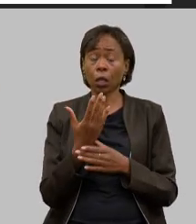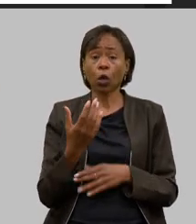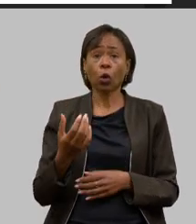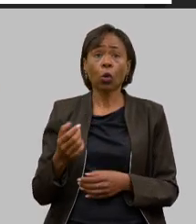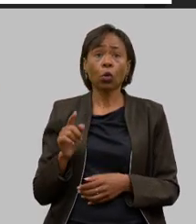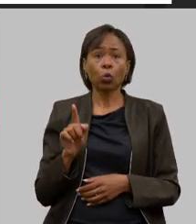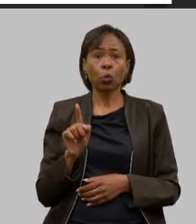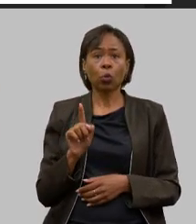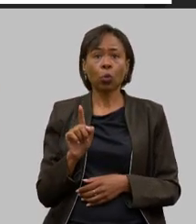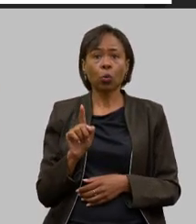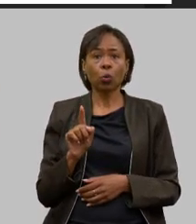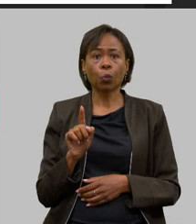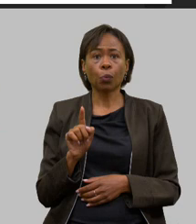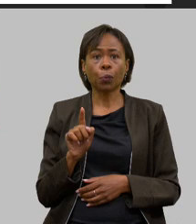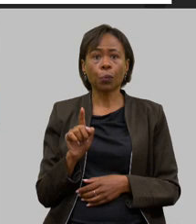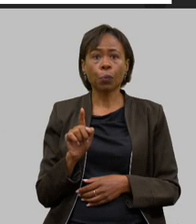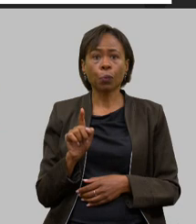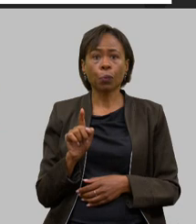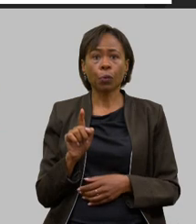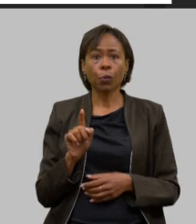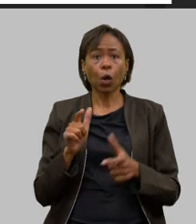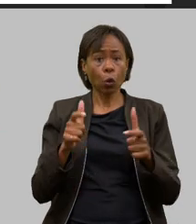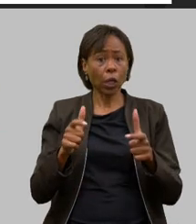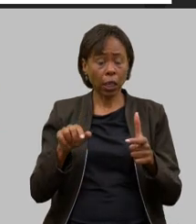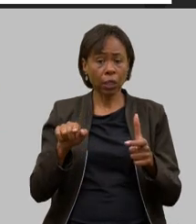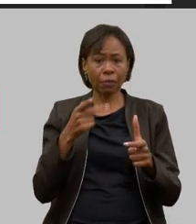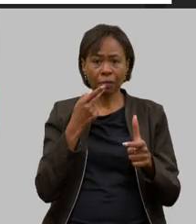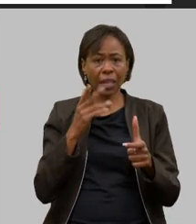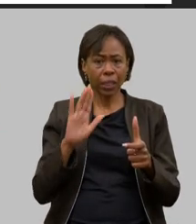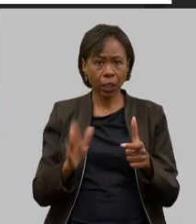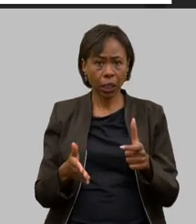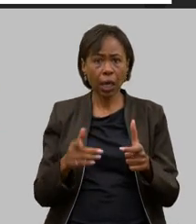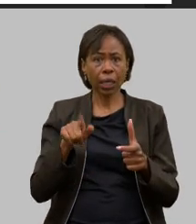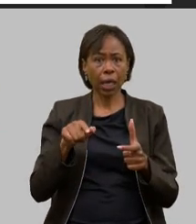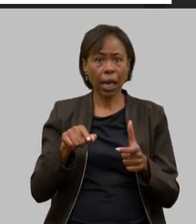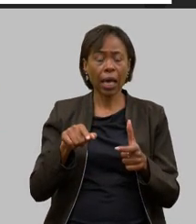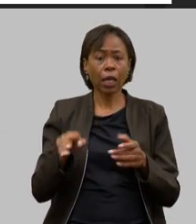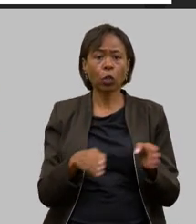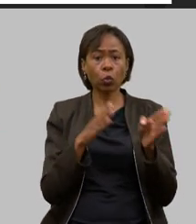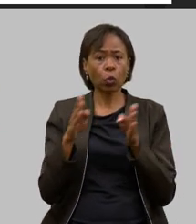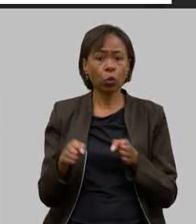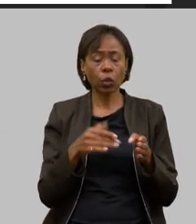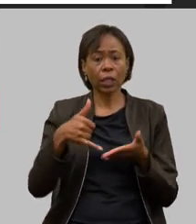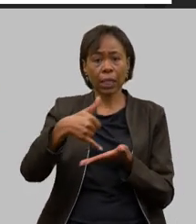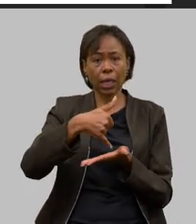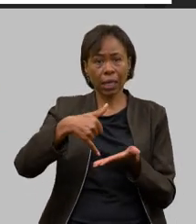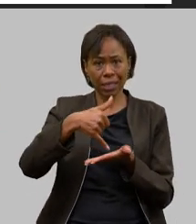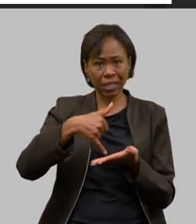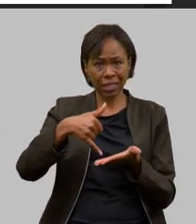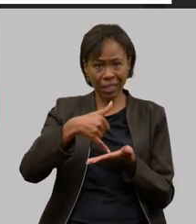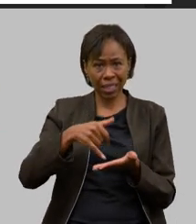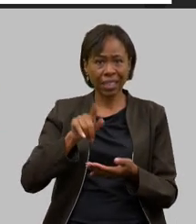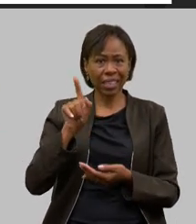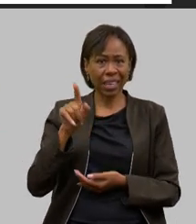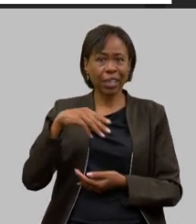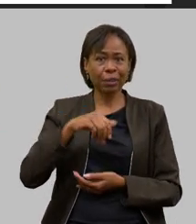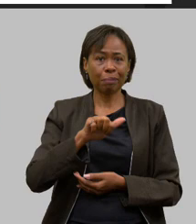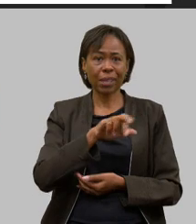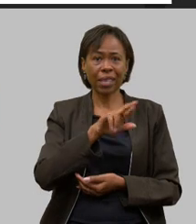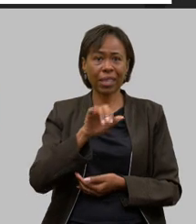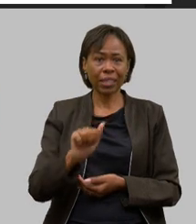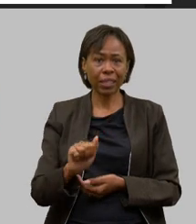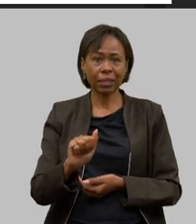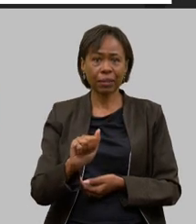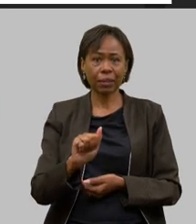lagar que eu já falei aqui que é da água indústria de extração de azeite em Maria da Fé quem não conhece por favor visite a